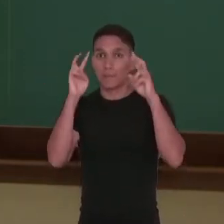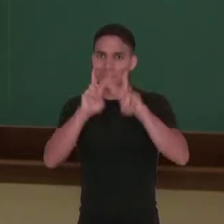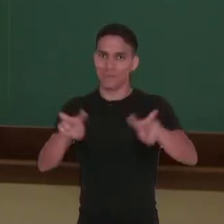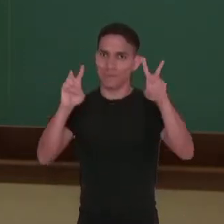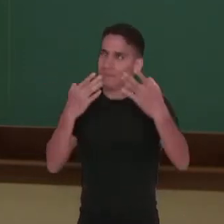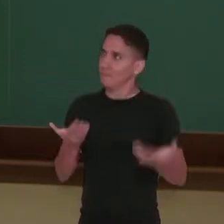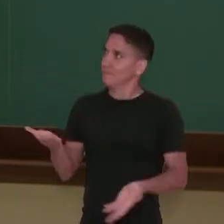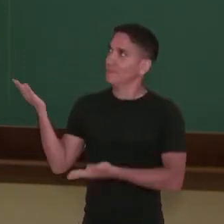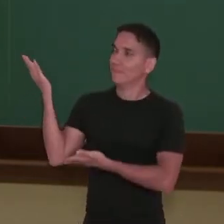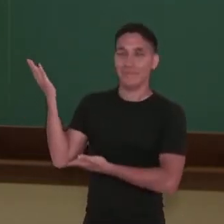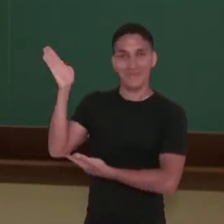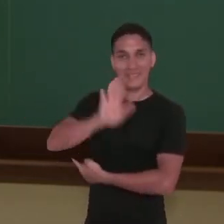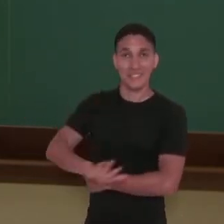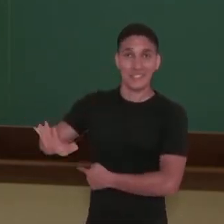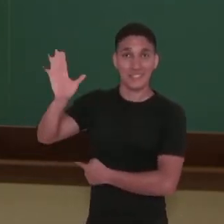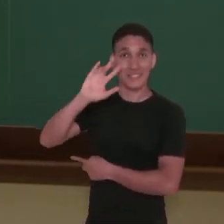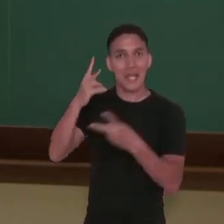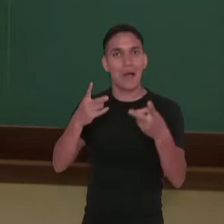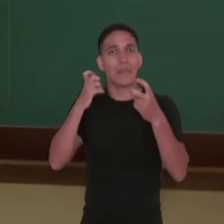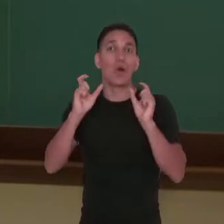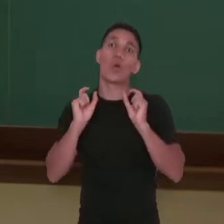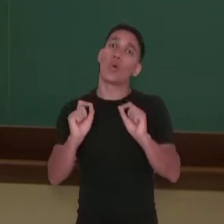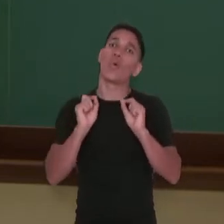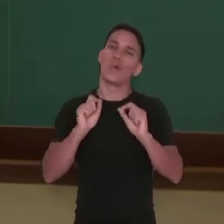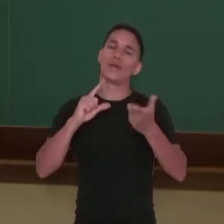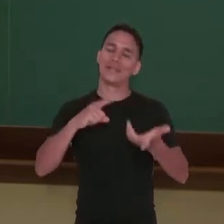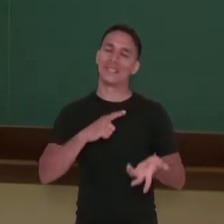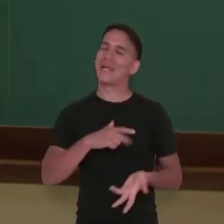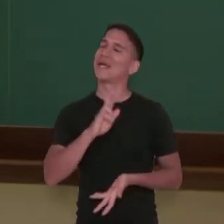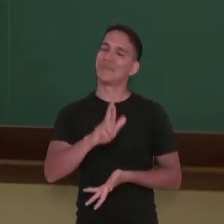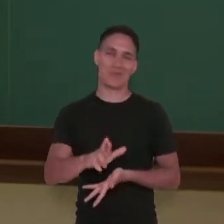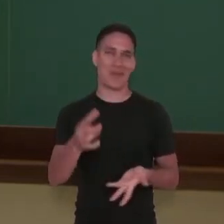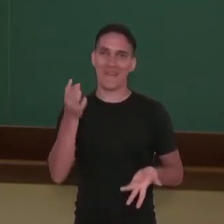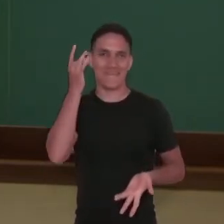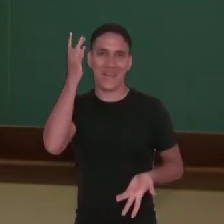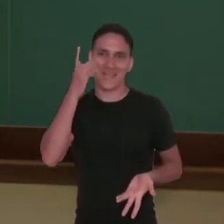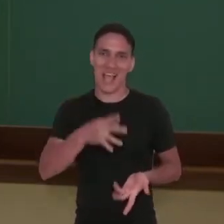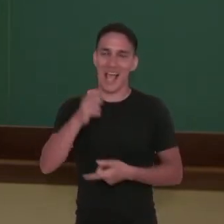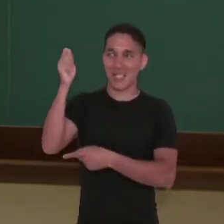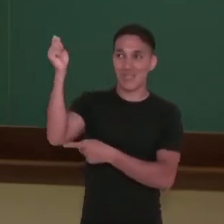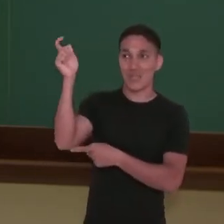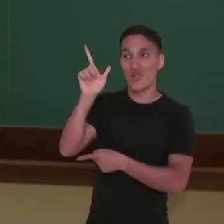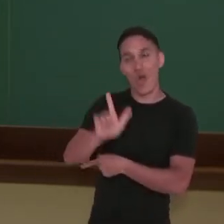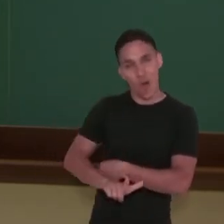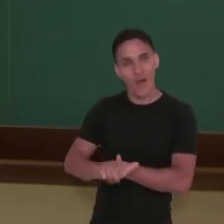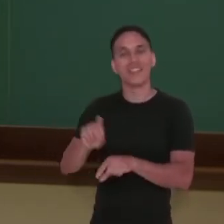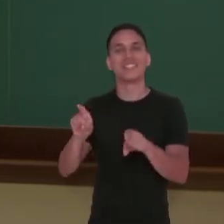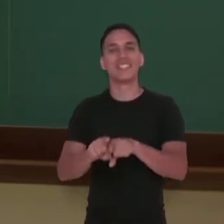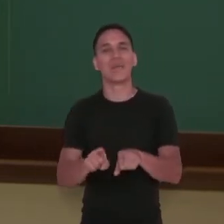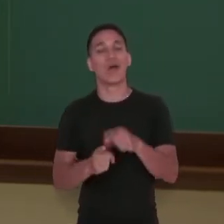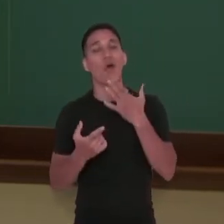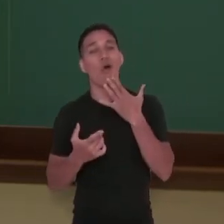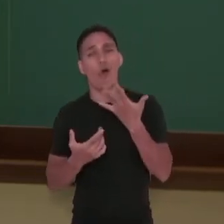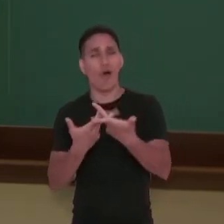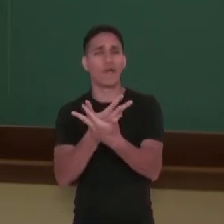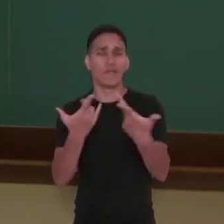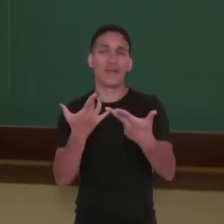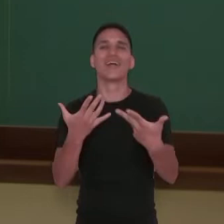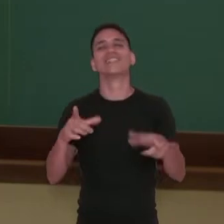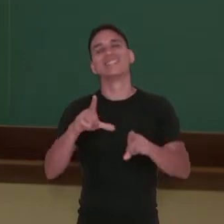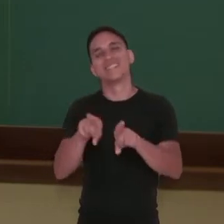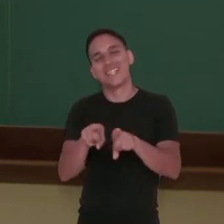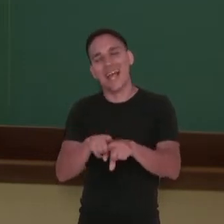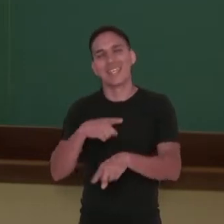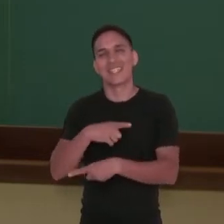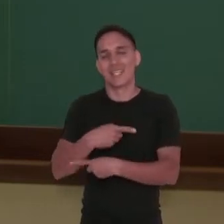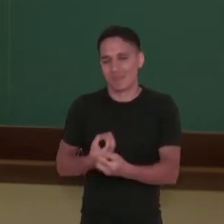que você está assistindo agora e aí você já tem uma resposta para a luz e também para as cores. As cores dão colorido